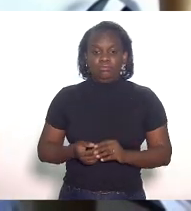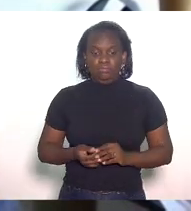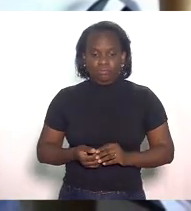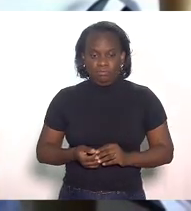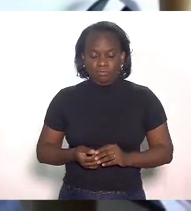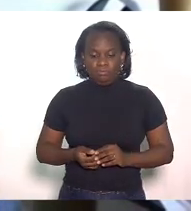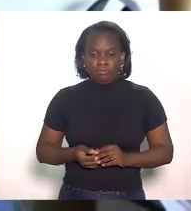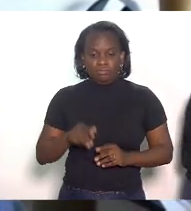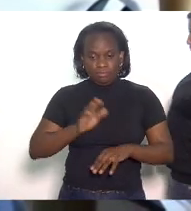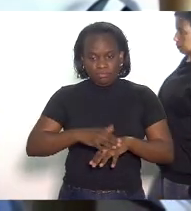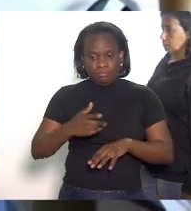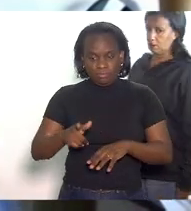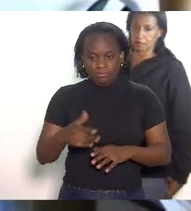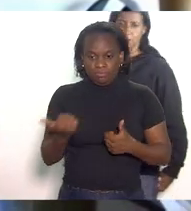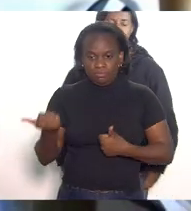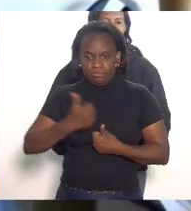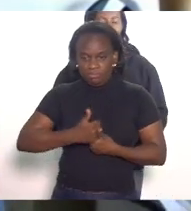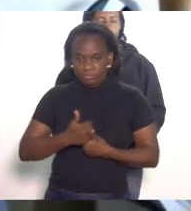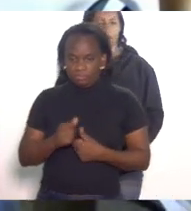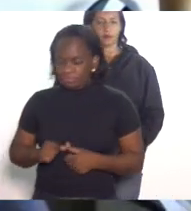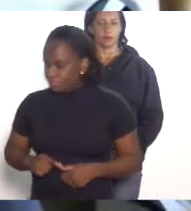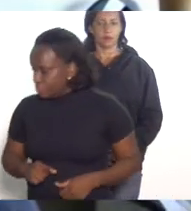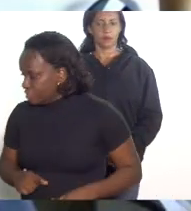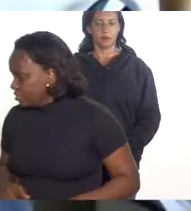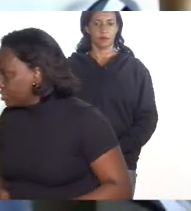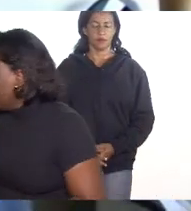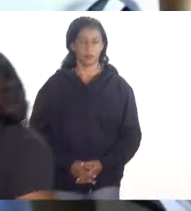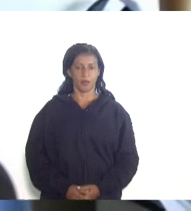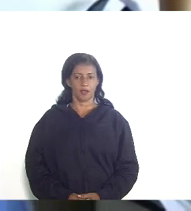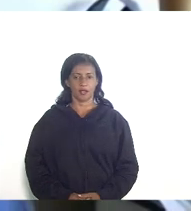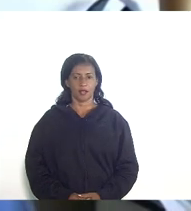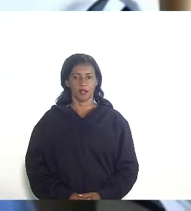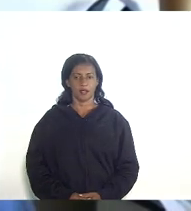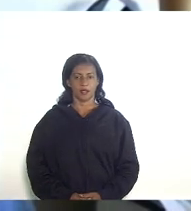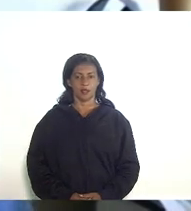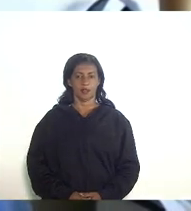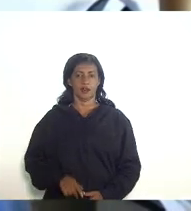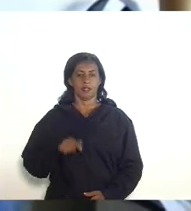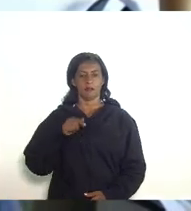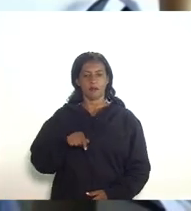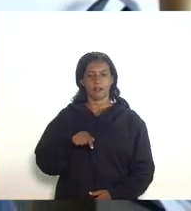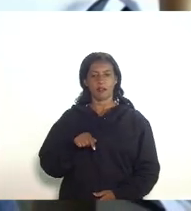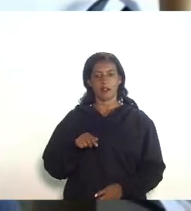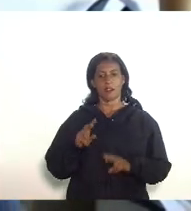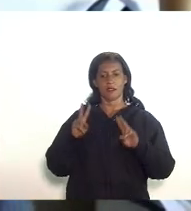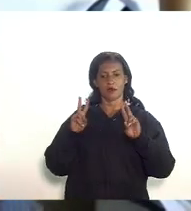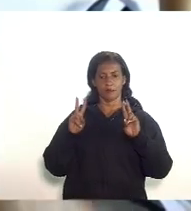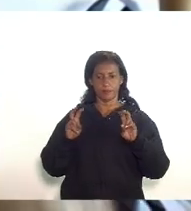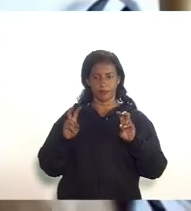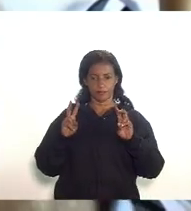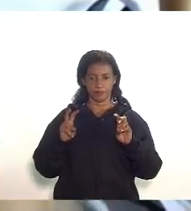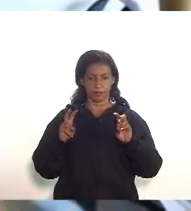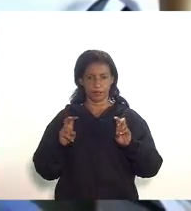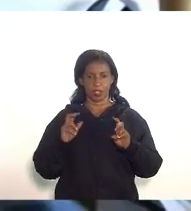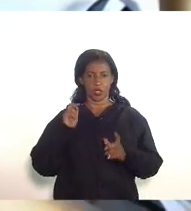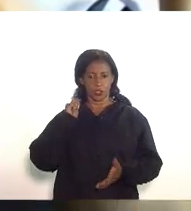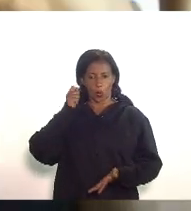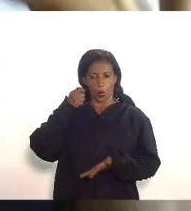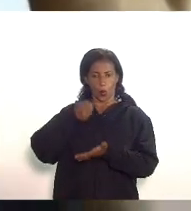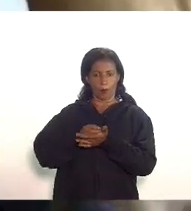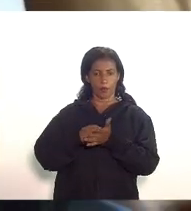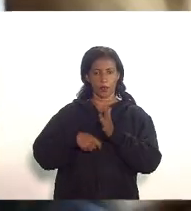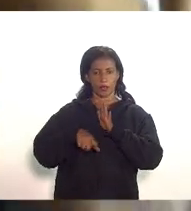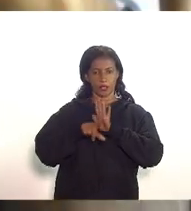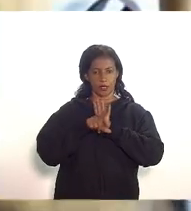que vossa excelência está afirmando que neste caso específico somente será cumprida a lei das